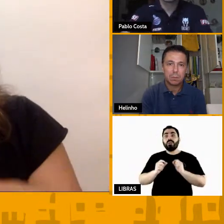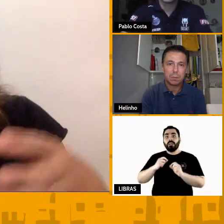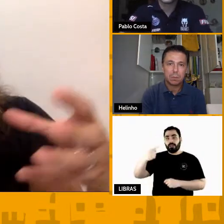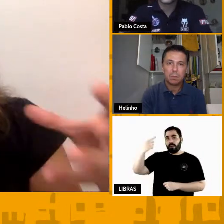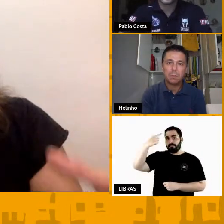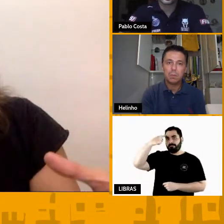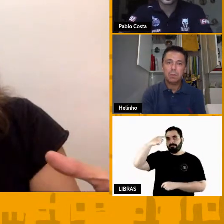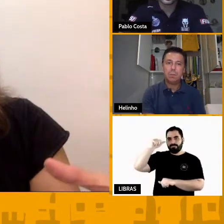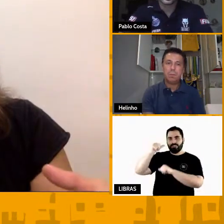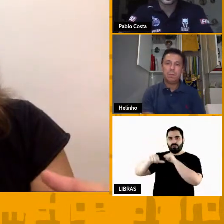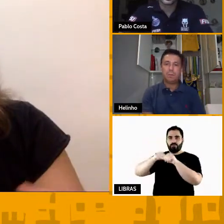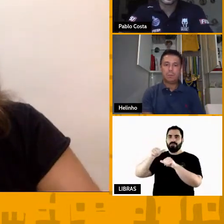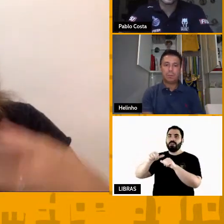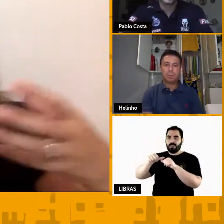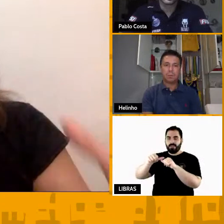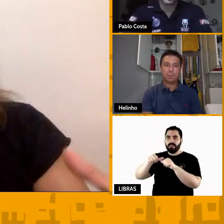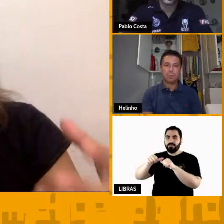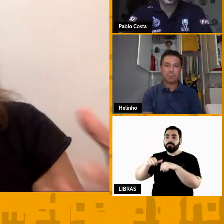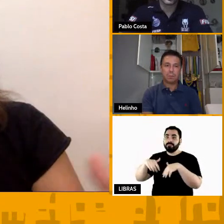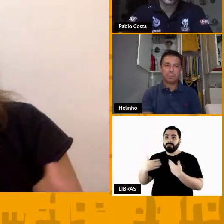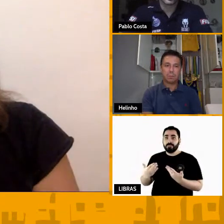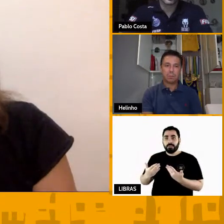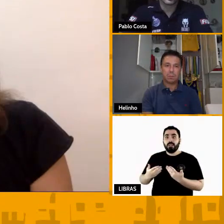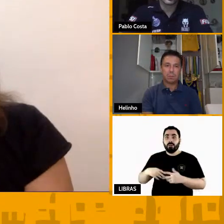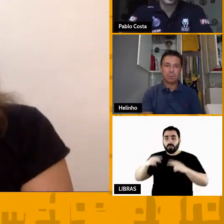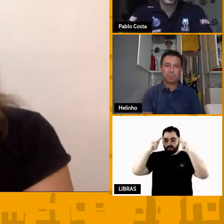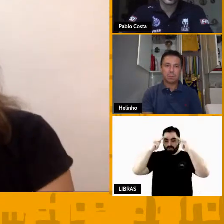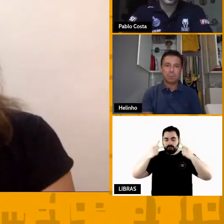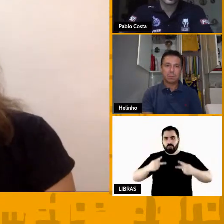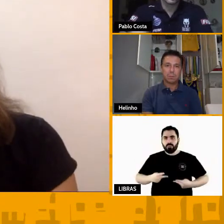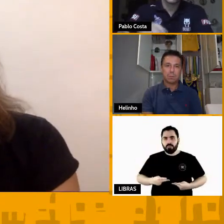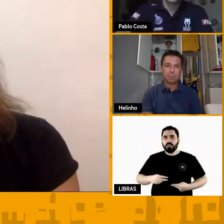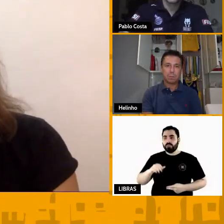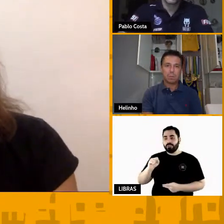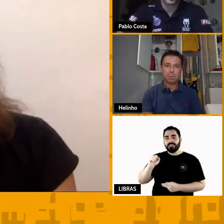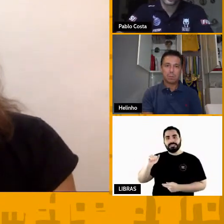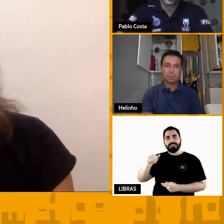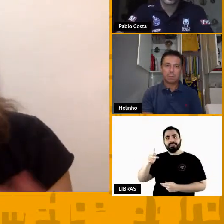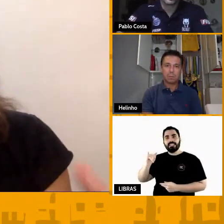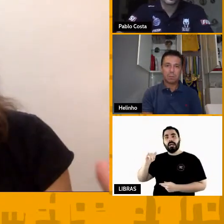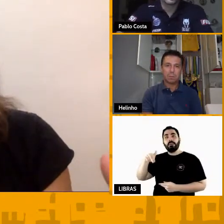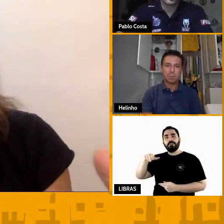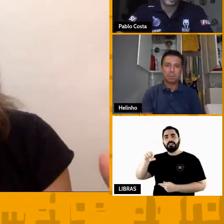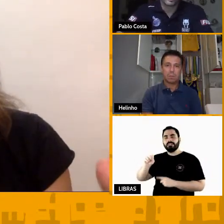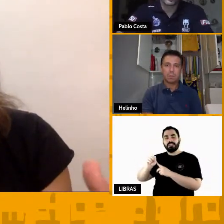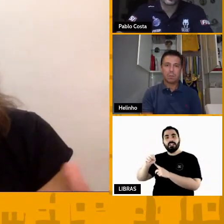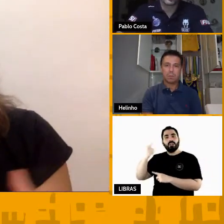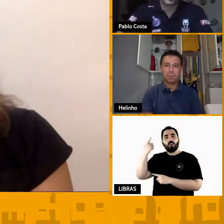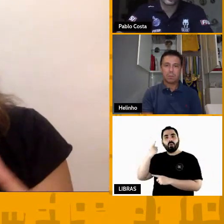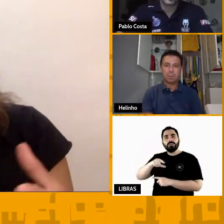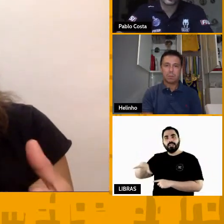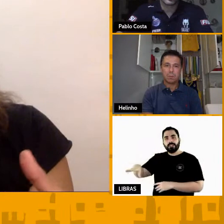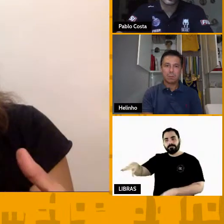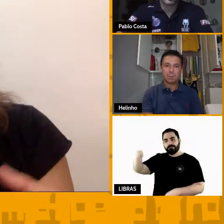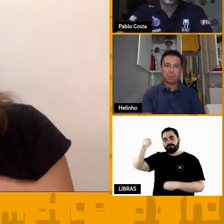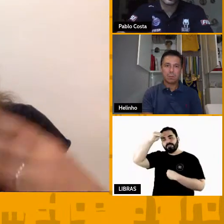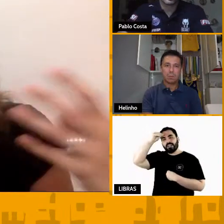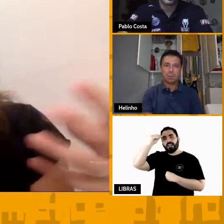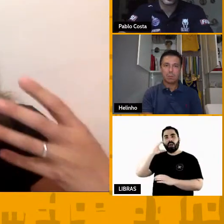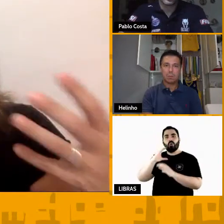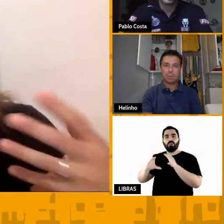mais é do momento em que o Homo Sapiens adquire a capacidade de se comunicar. Então, mostra o tanto da importância que é